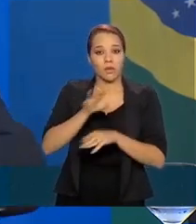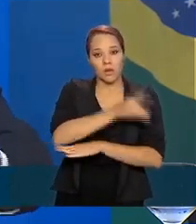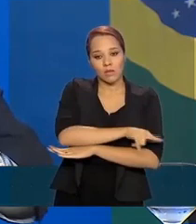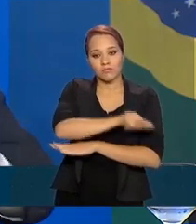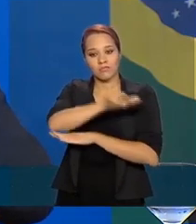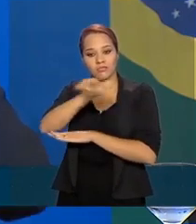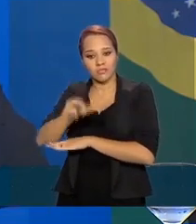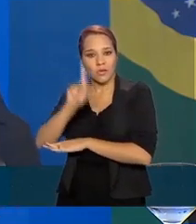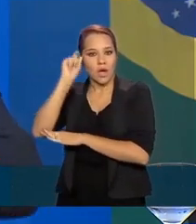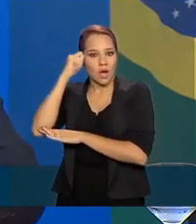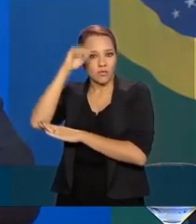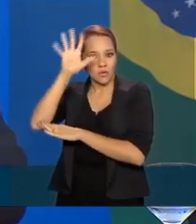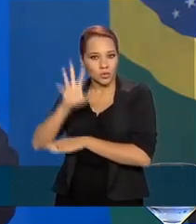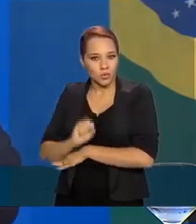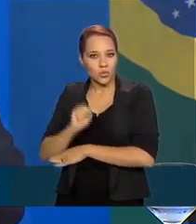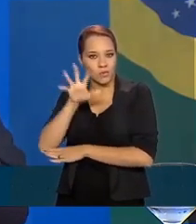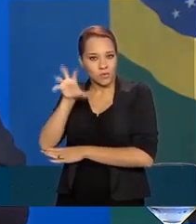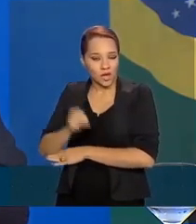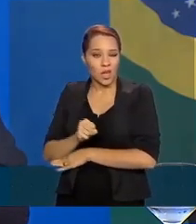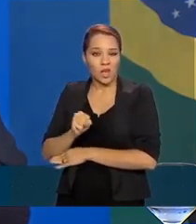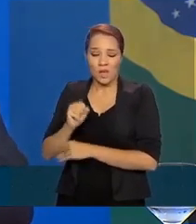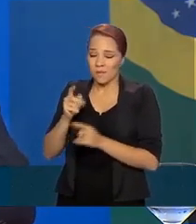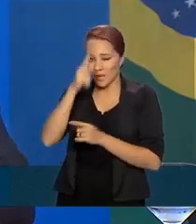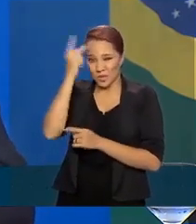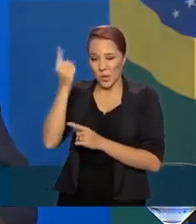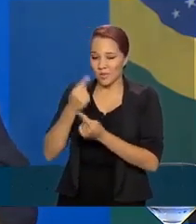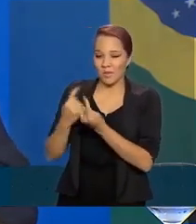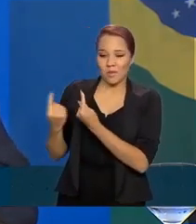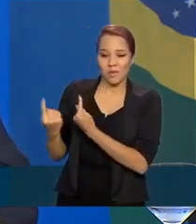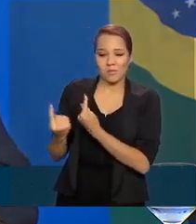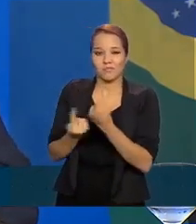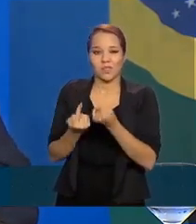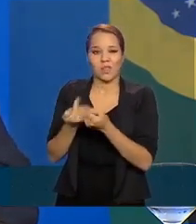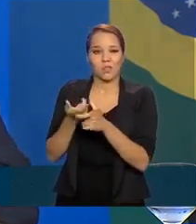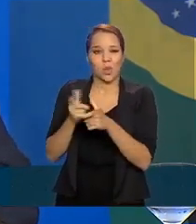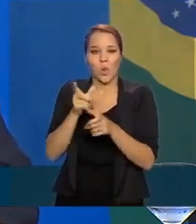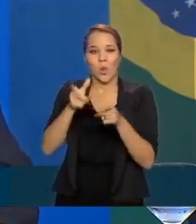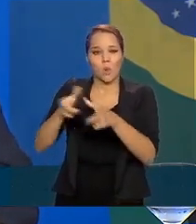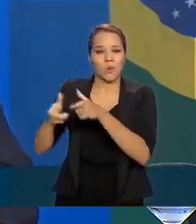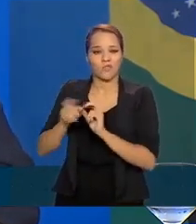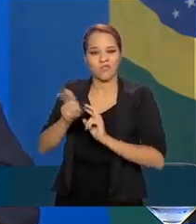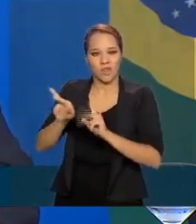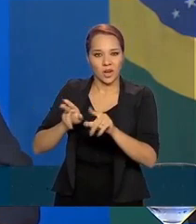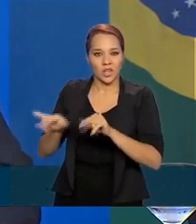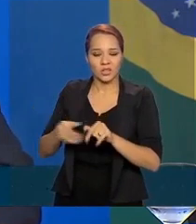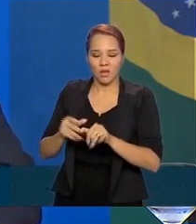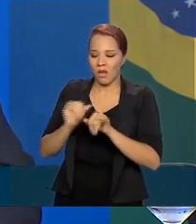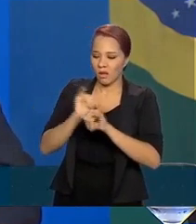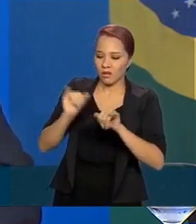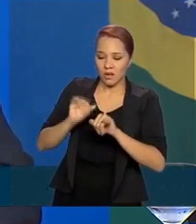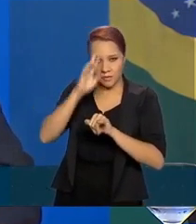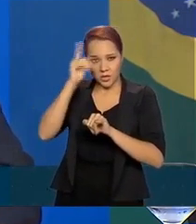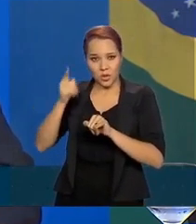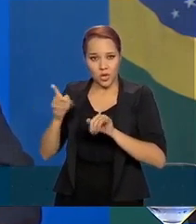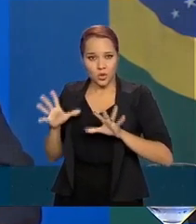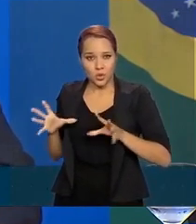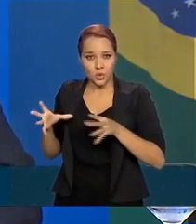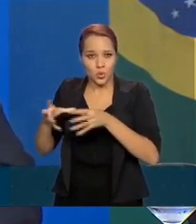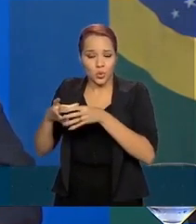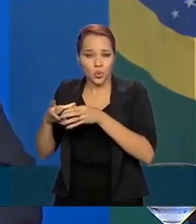no mesmo lugar. A circulação interna no país é difícil. Estamos providenciando também isso para que as pessoas possam chegar no